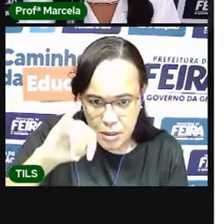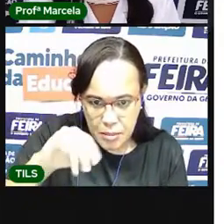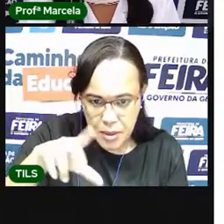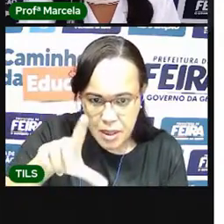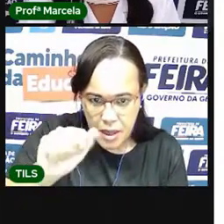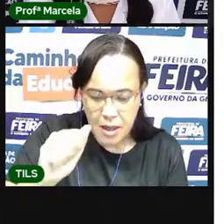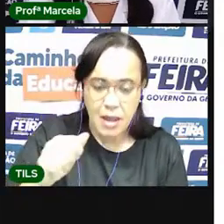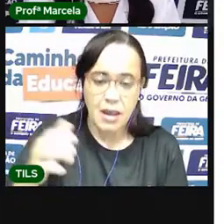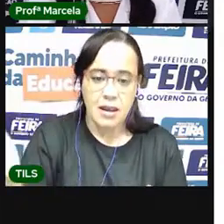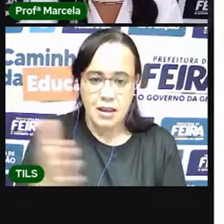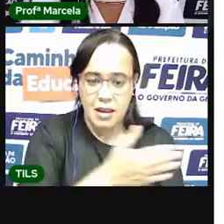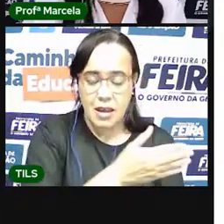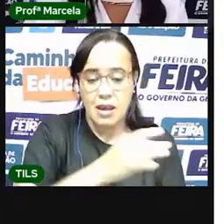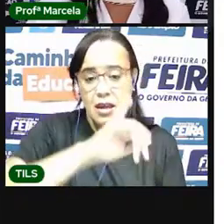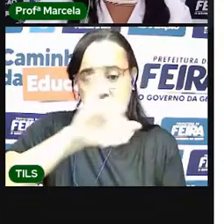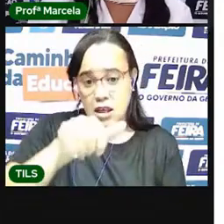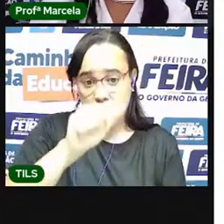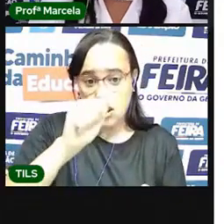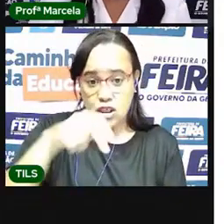Bomani.